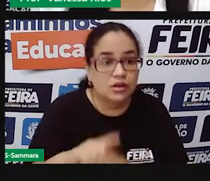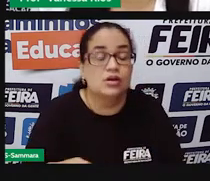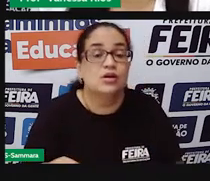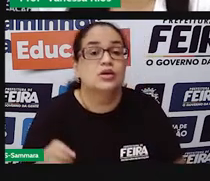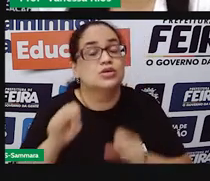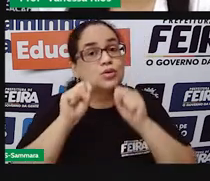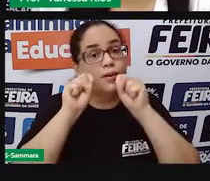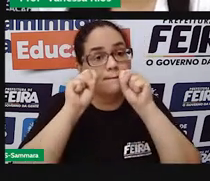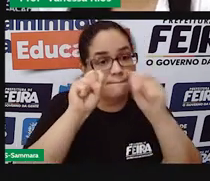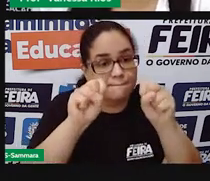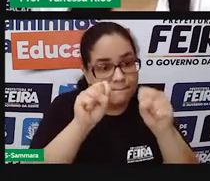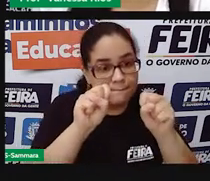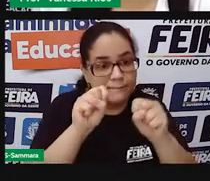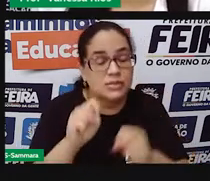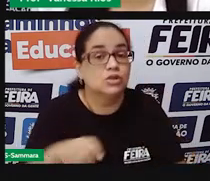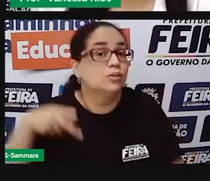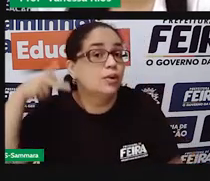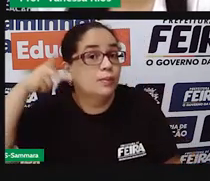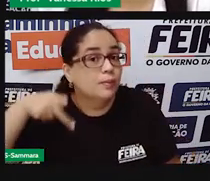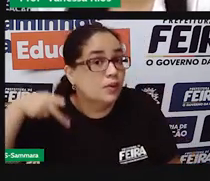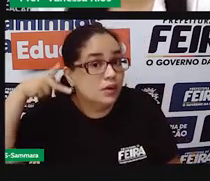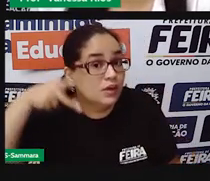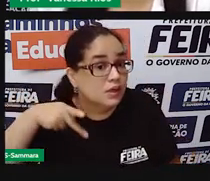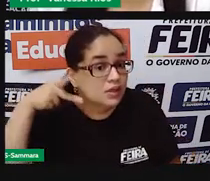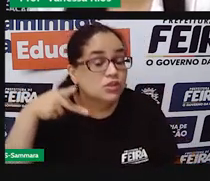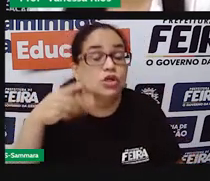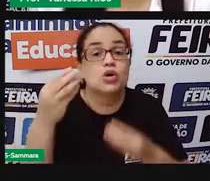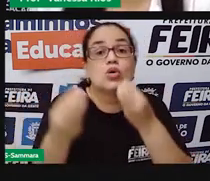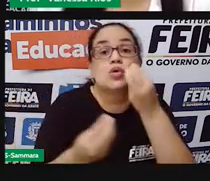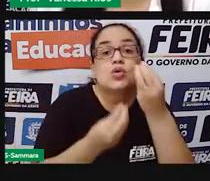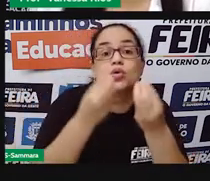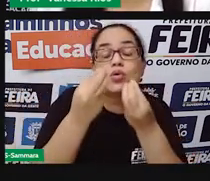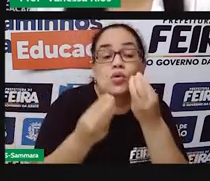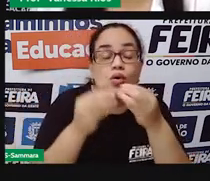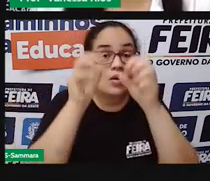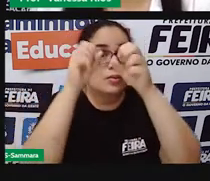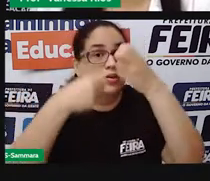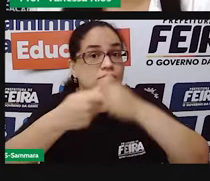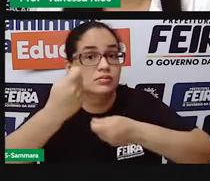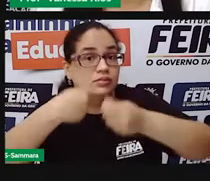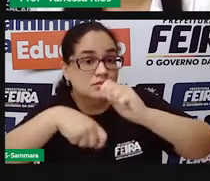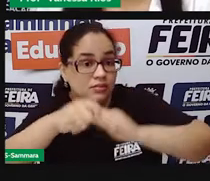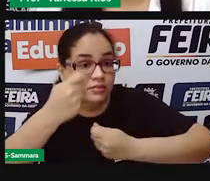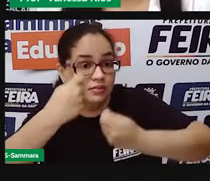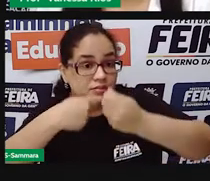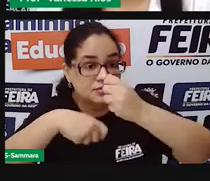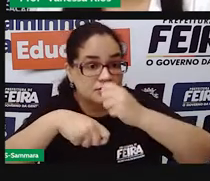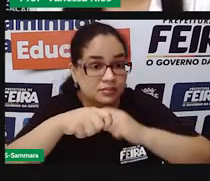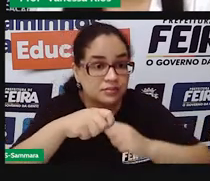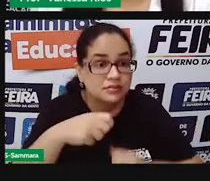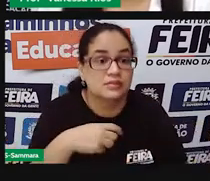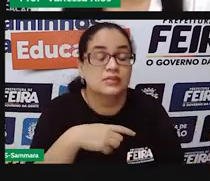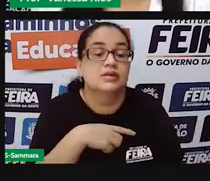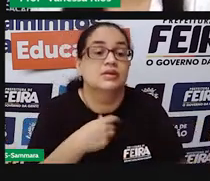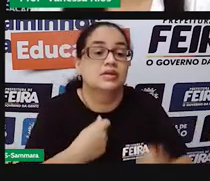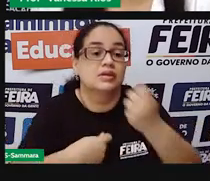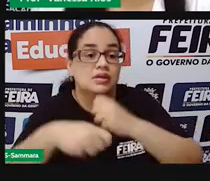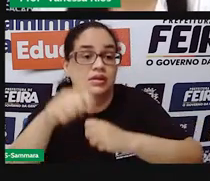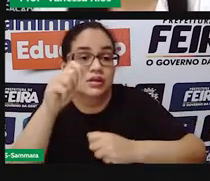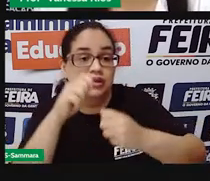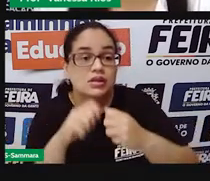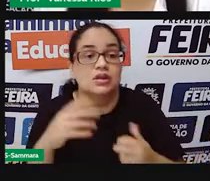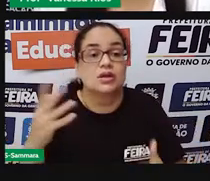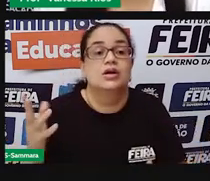poderes, sobre política, sobre como o sistema administrativo organiza e administra, toma